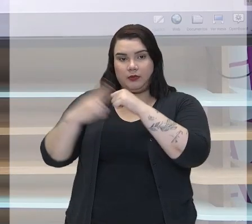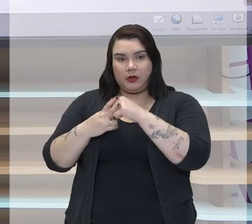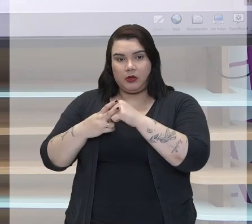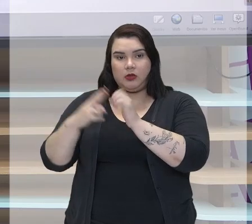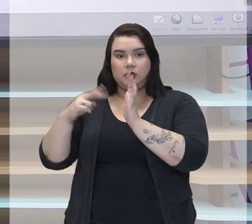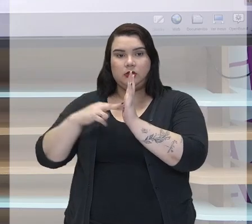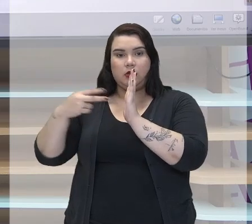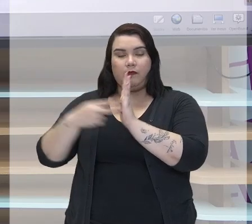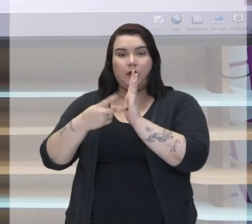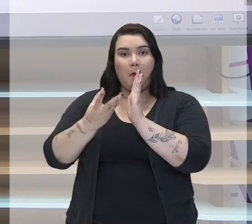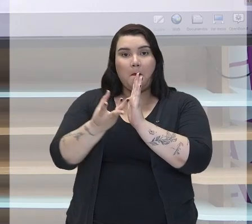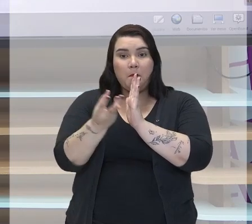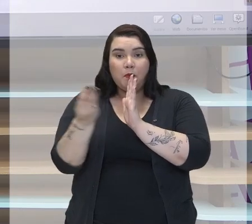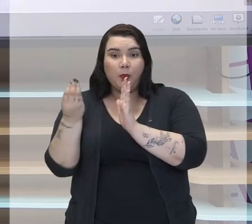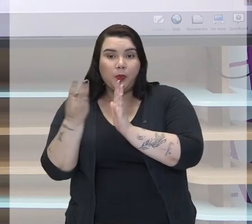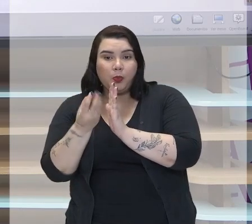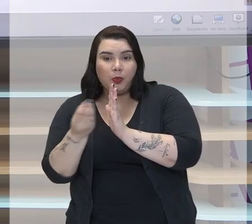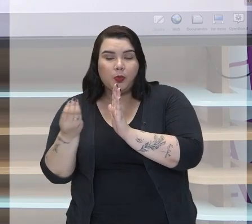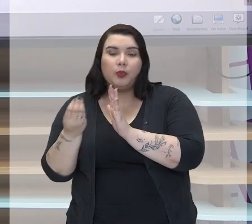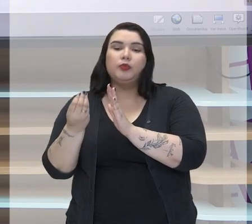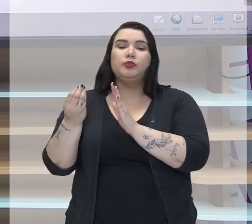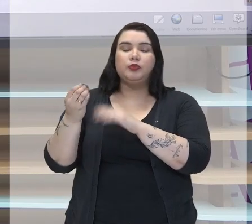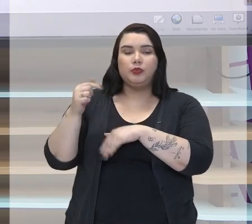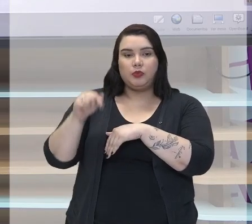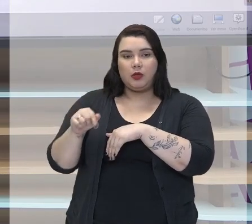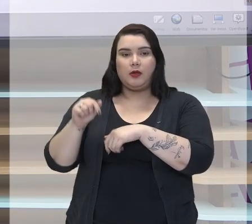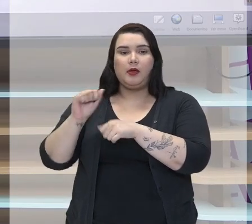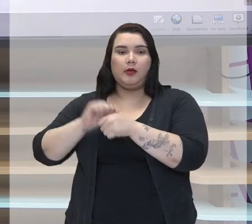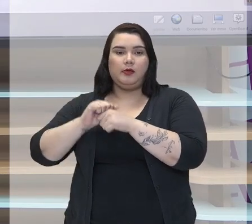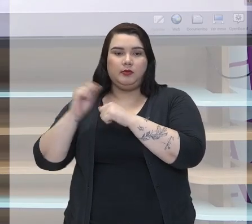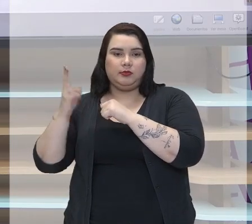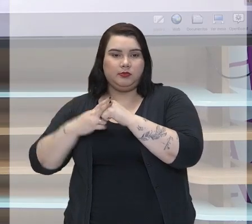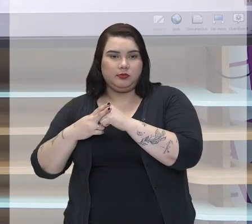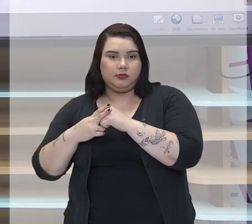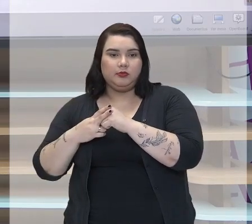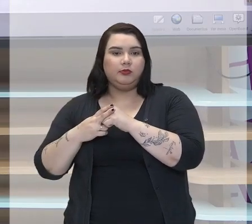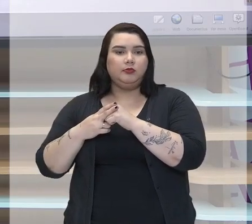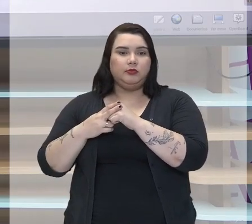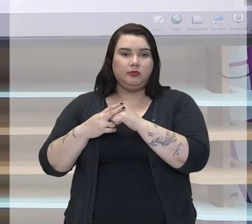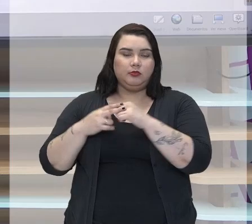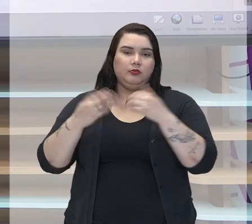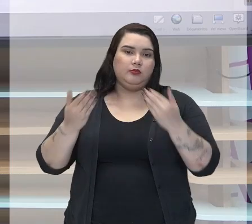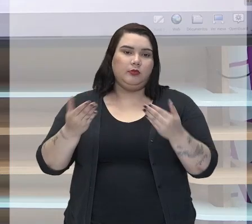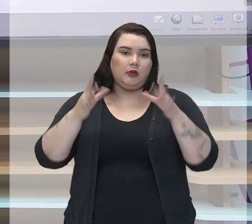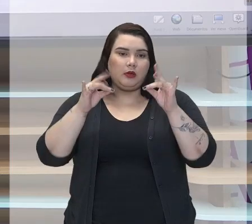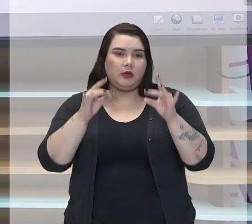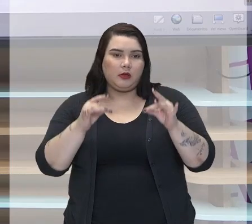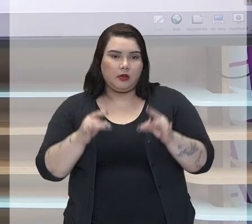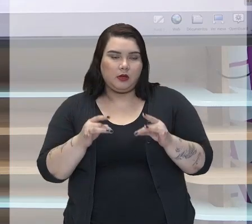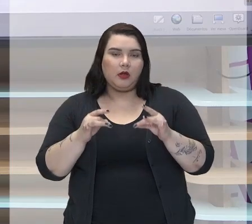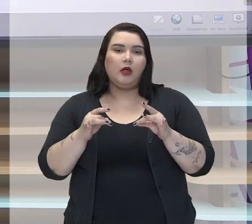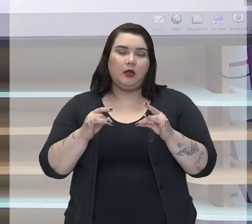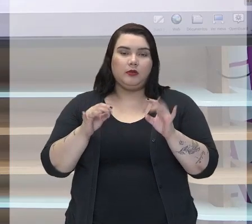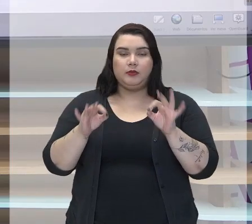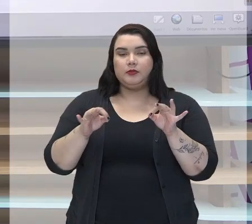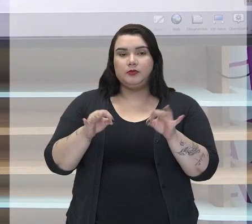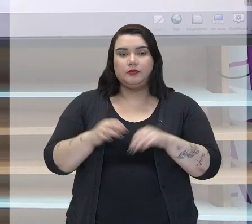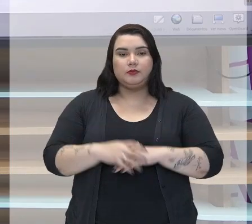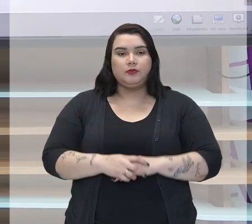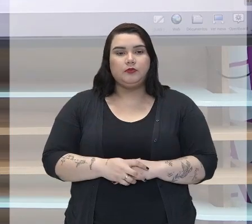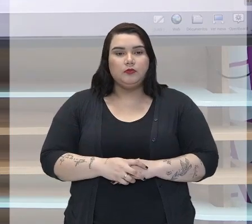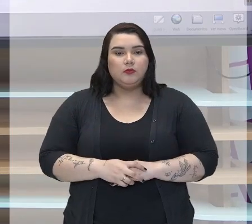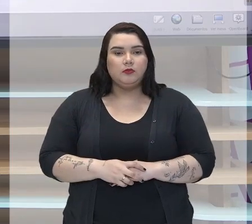muito, né? Se estiver significando, estiver com esse mesmo sentido de muito,